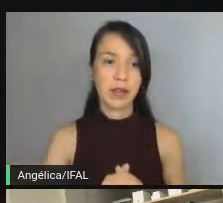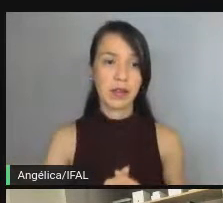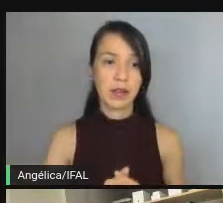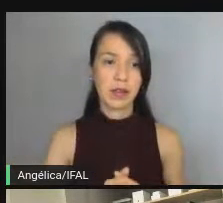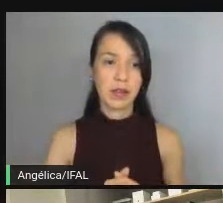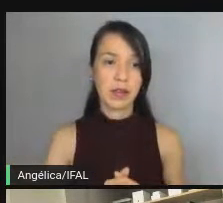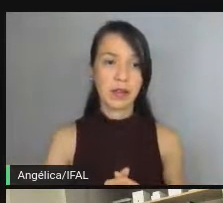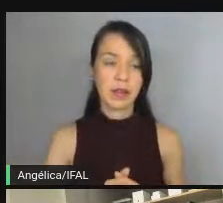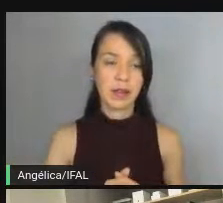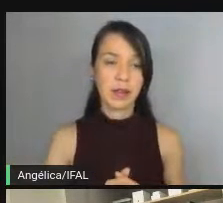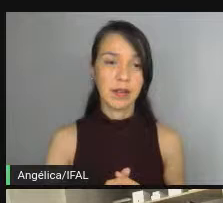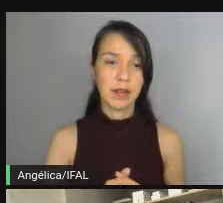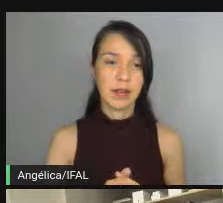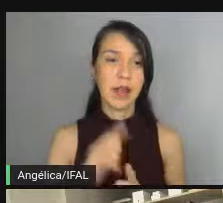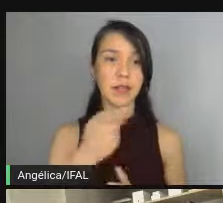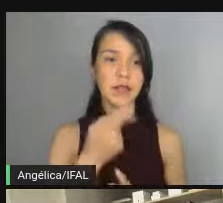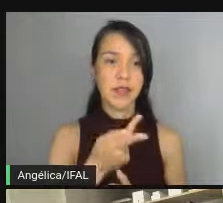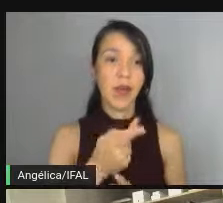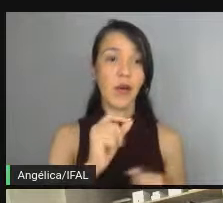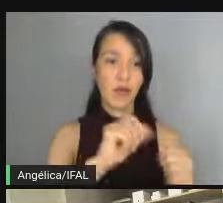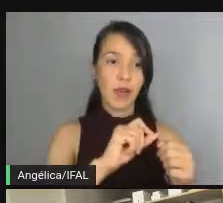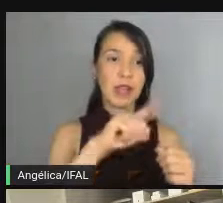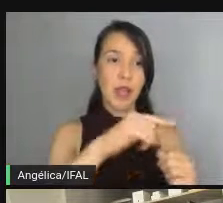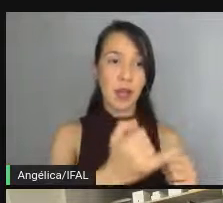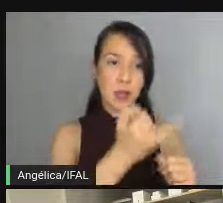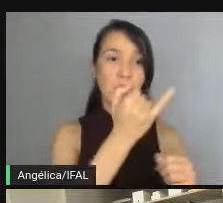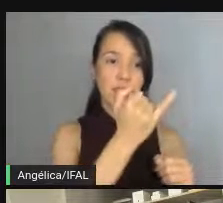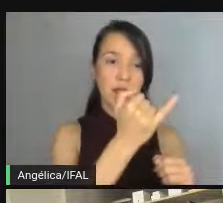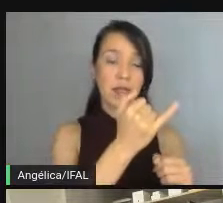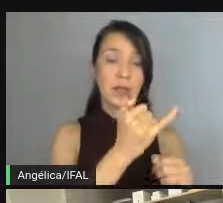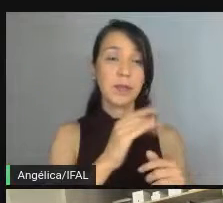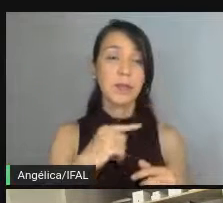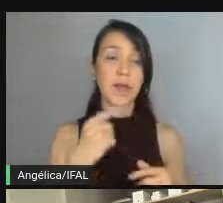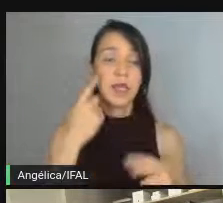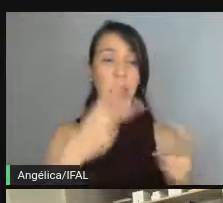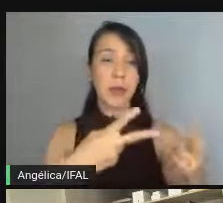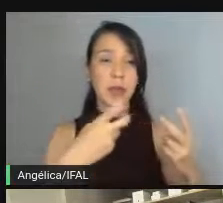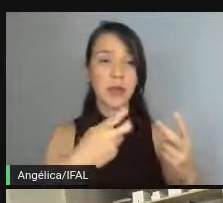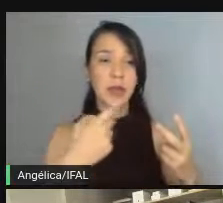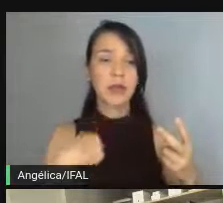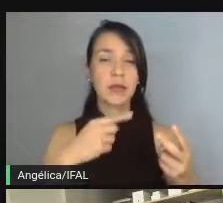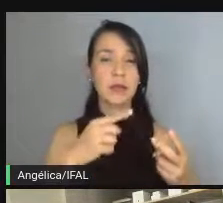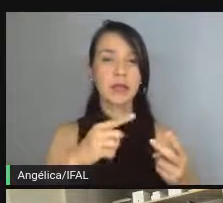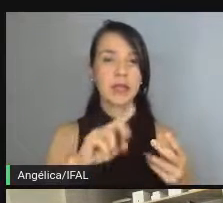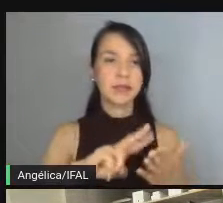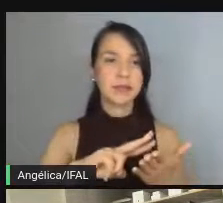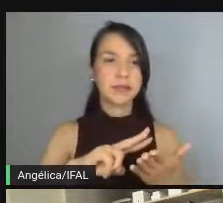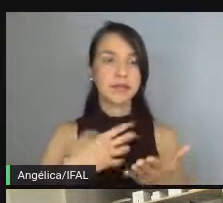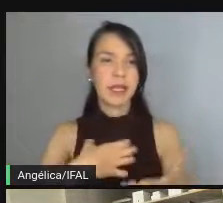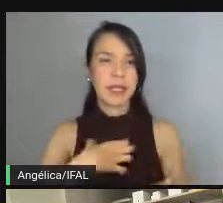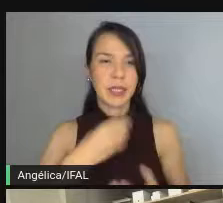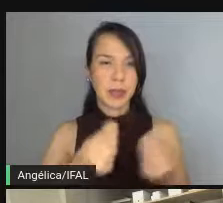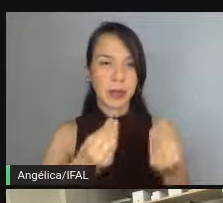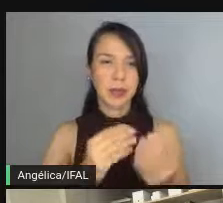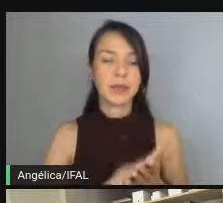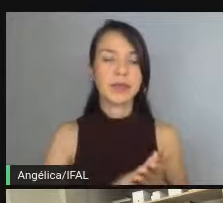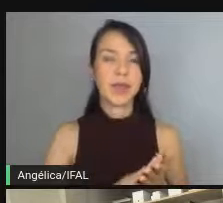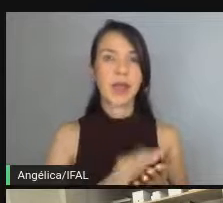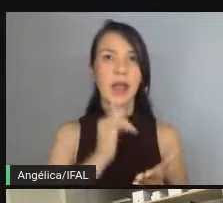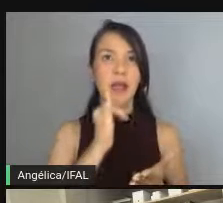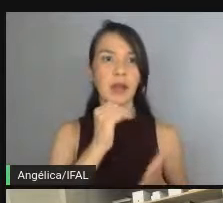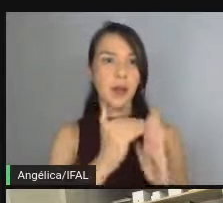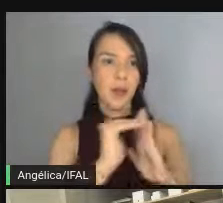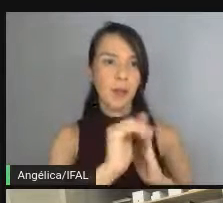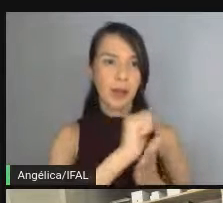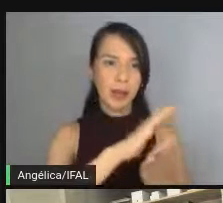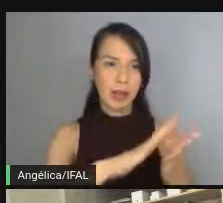É o você falou, né? O fazer é importante demais. E aí eu noto que quando eu passo... Isso se traduz da seguinte forma. Eu passo uma atividade, por exemplo,